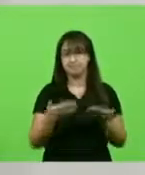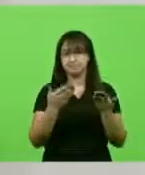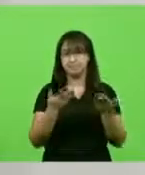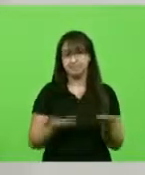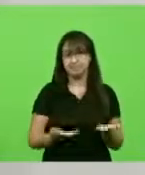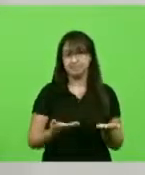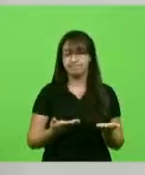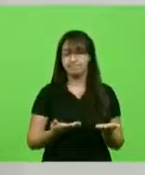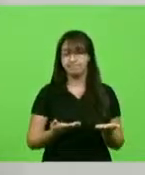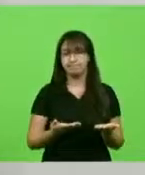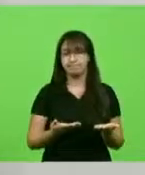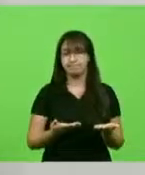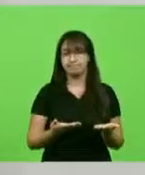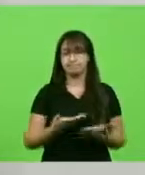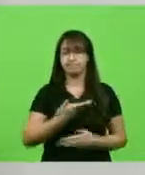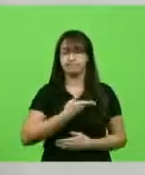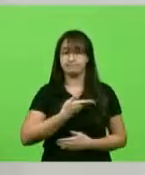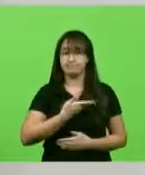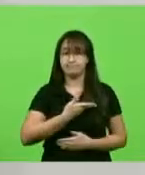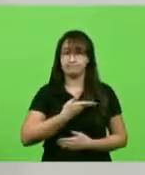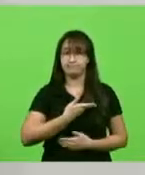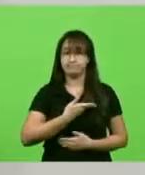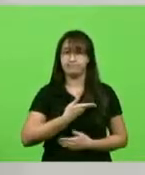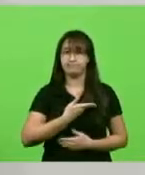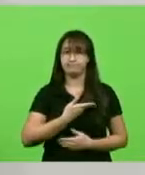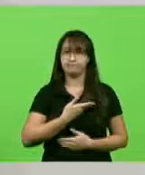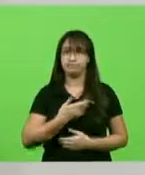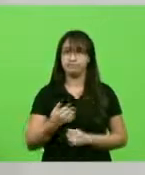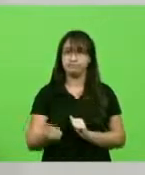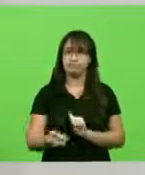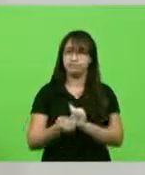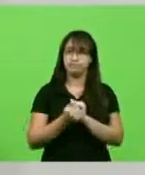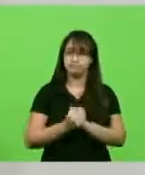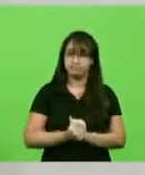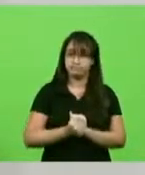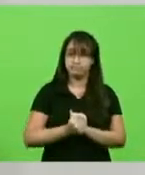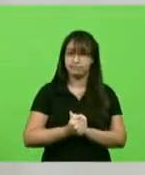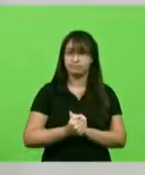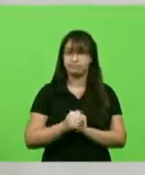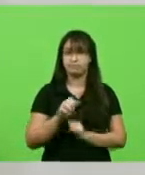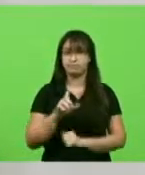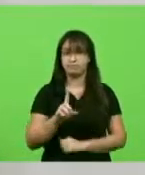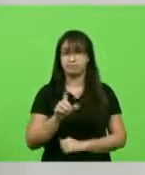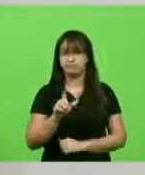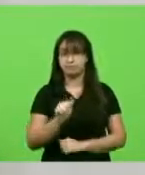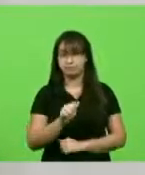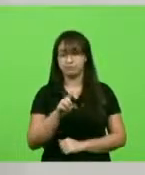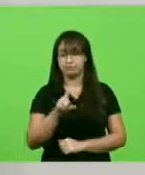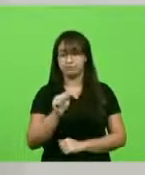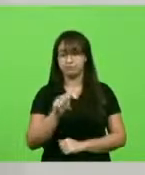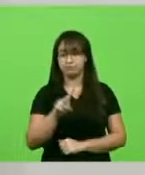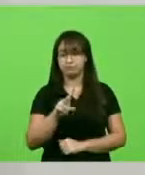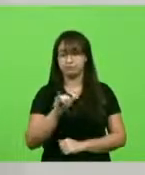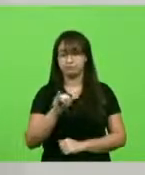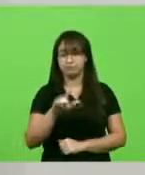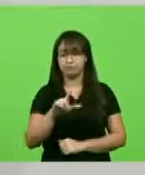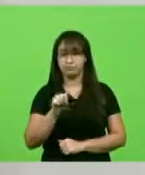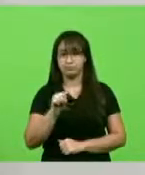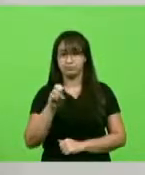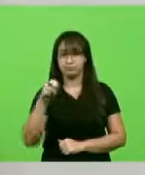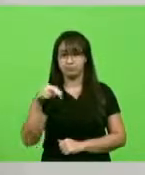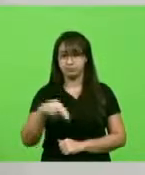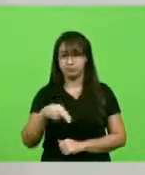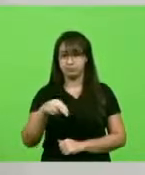companheiro, amigo, Adavilson Teles, mais conhecido como Mancha.